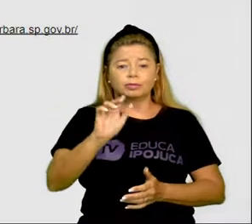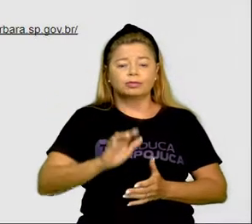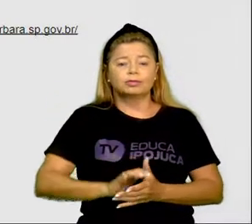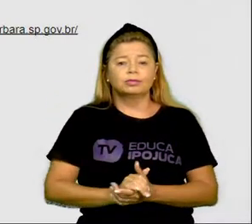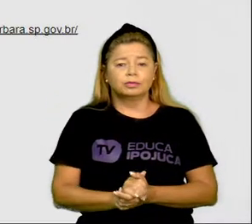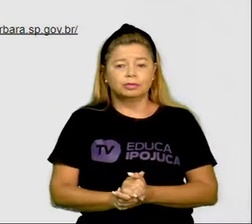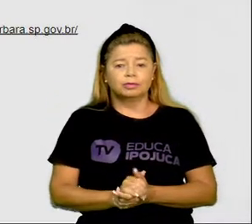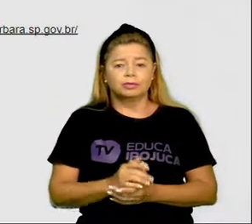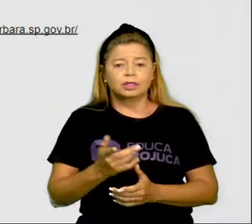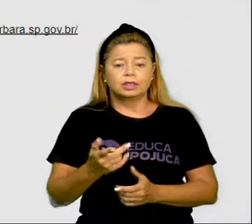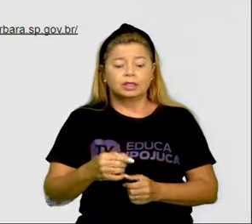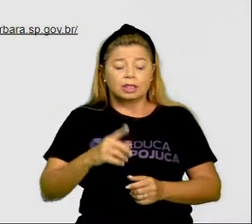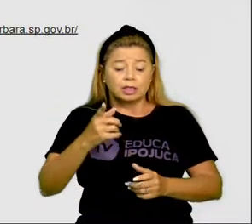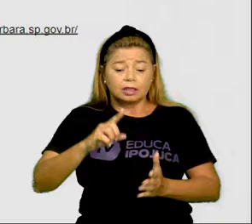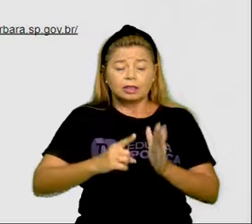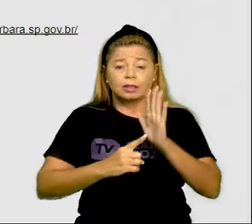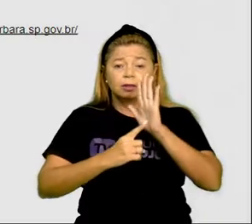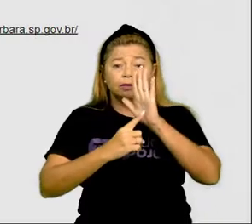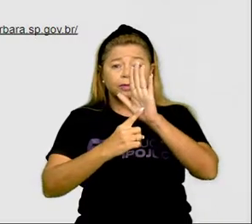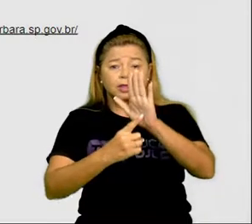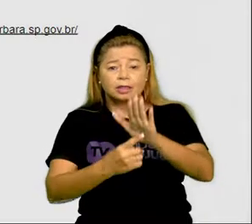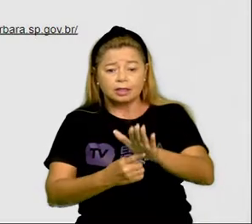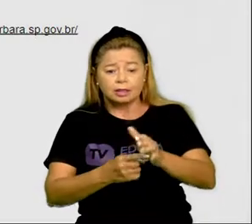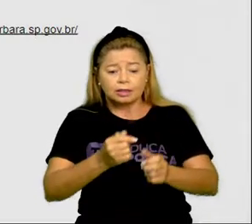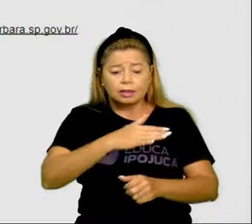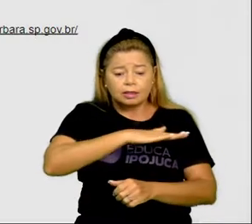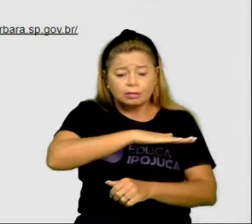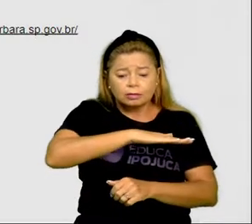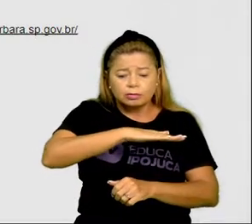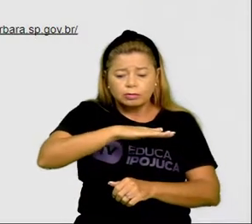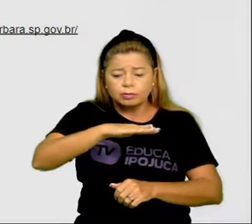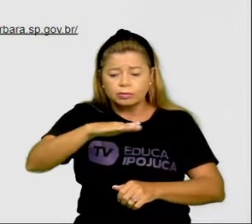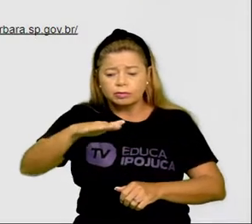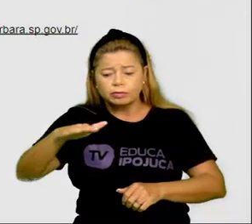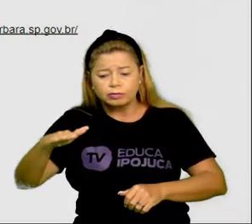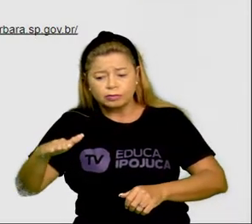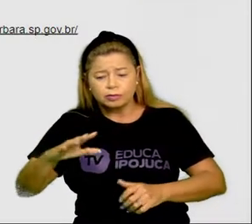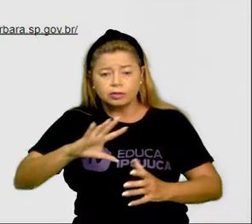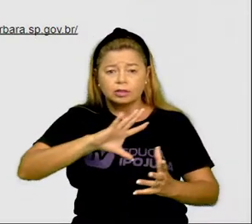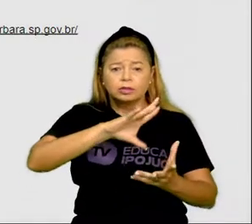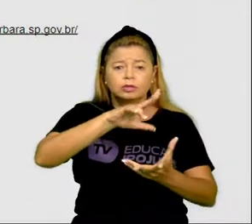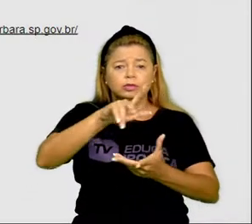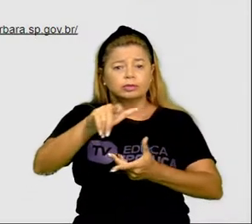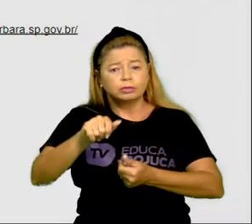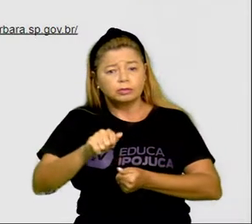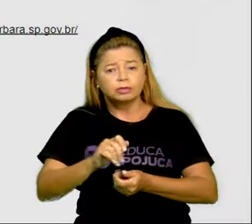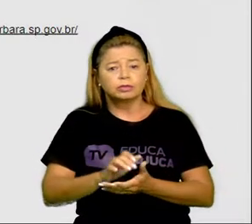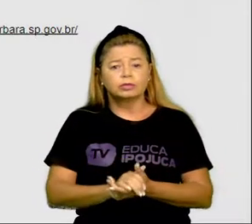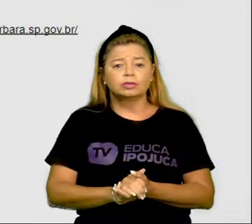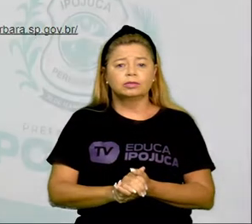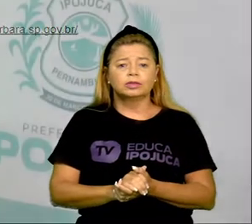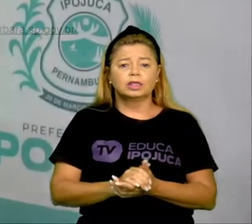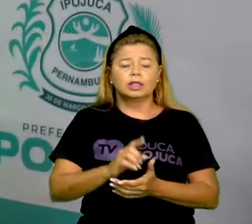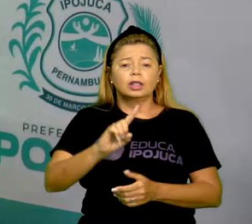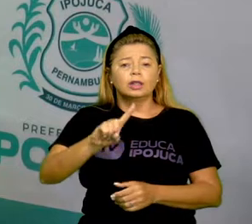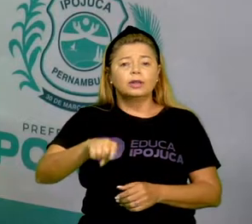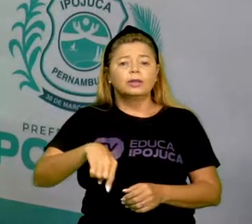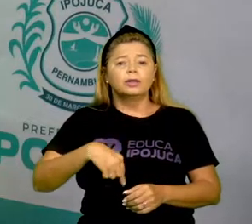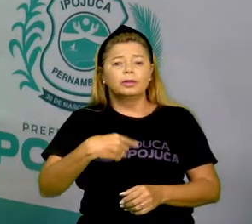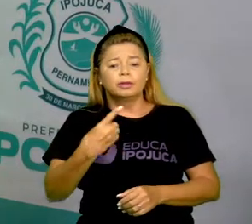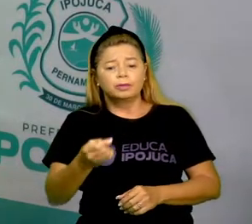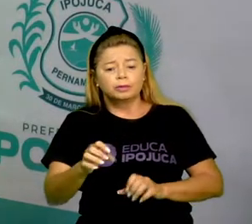-esfério é a representação da superfície da Terra, em uma área plana. Ou seja, no outro nós vimos